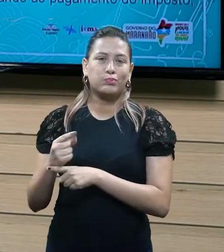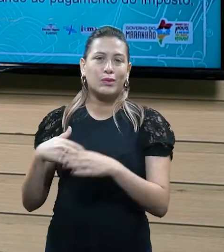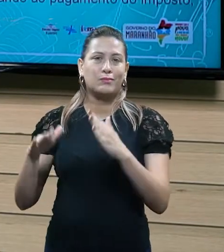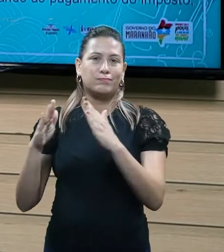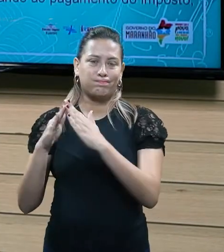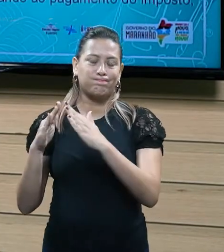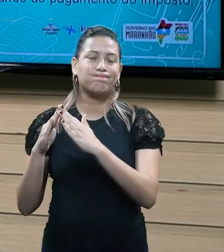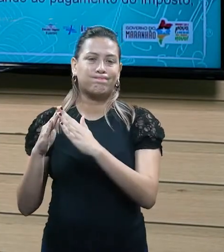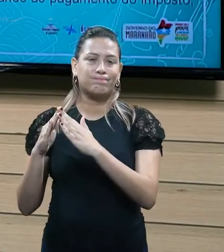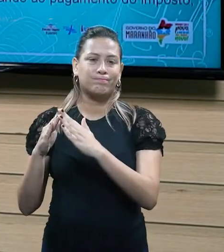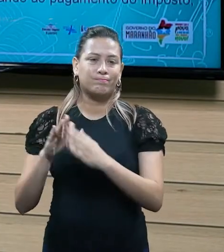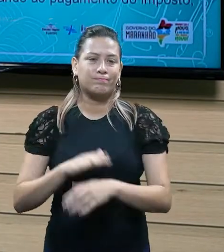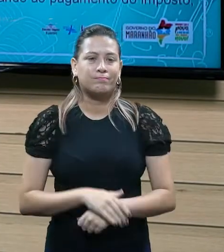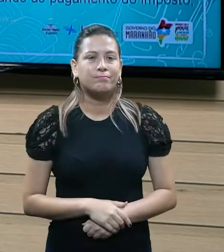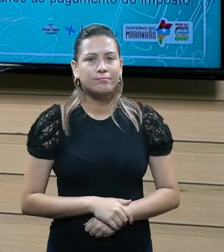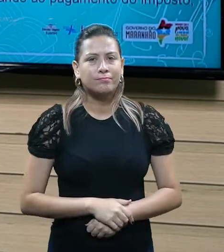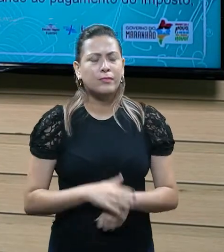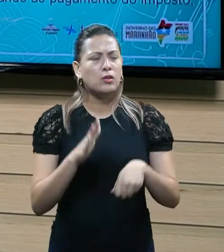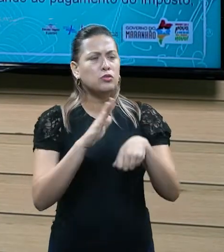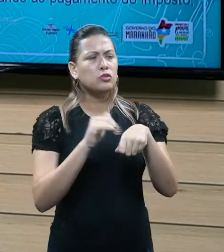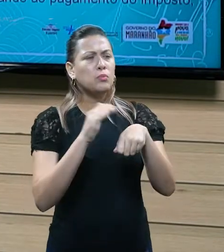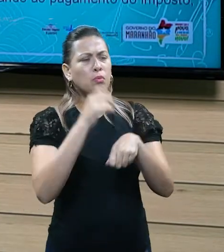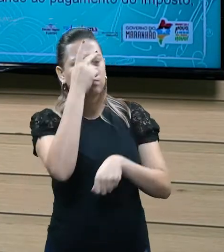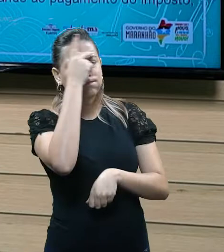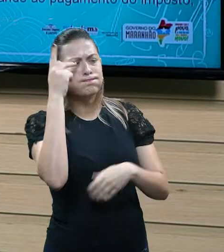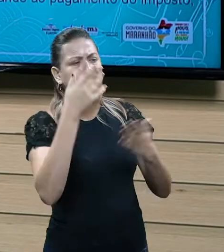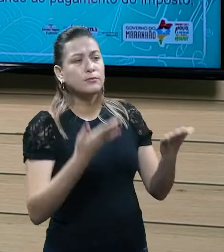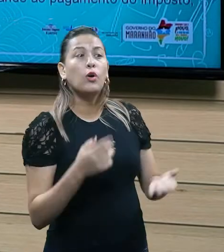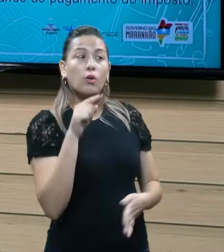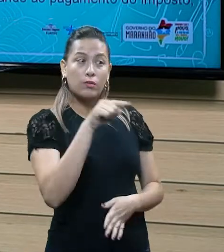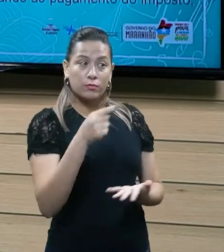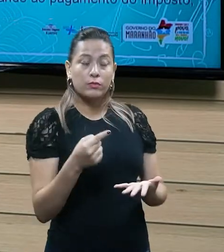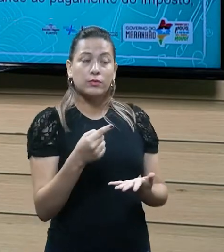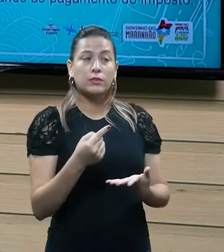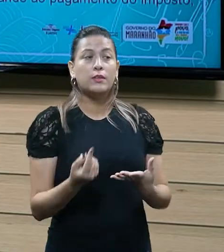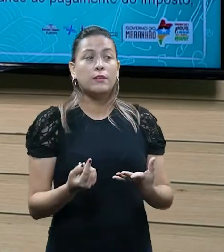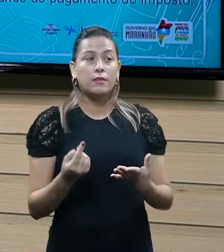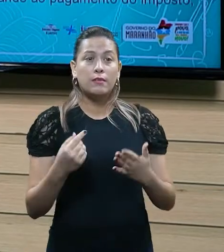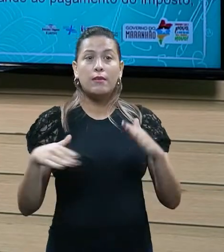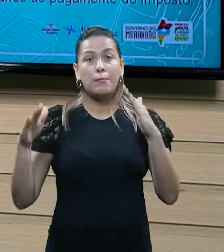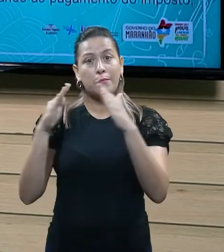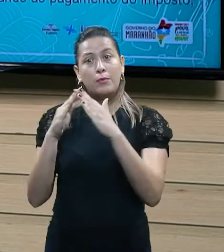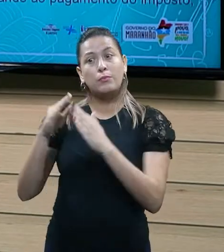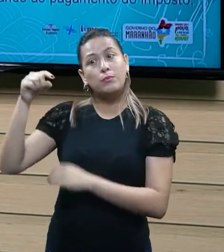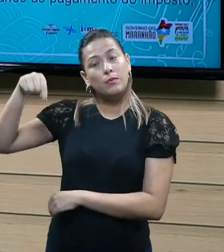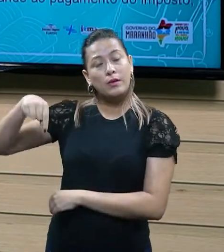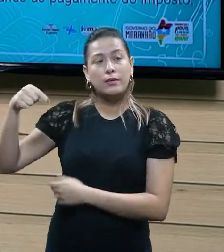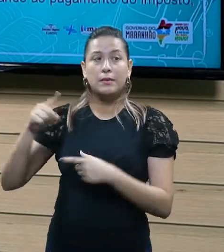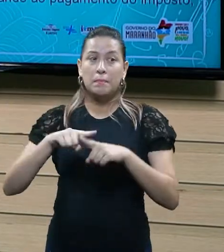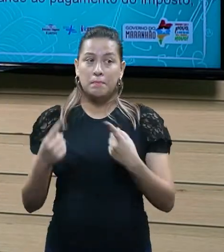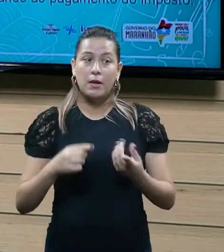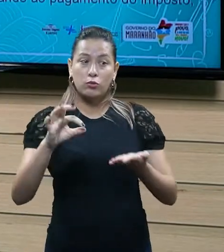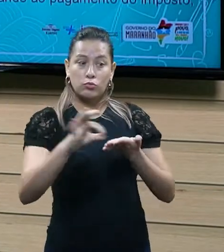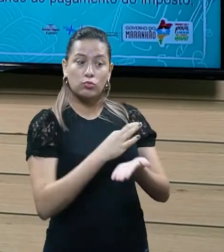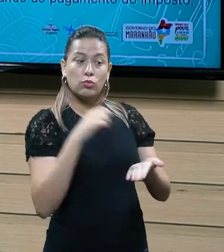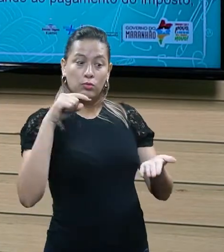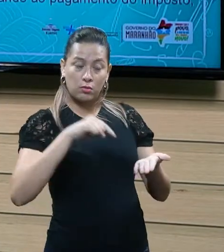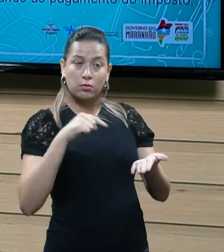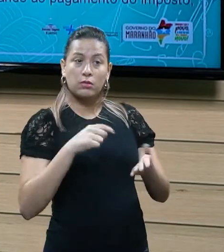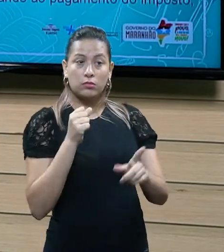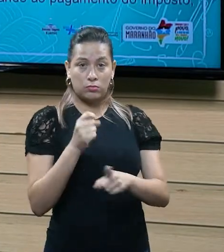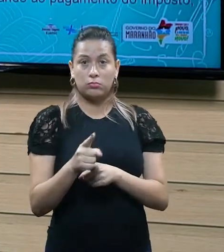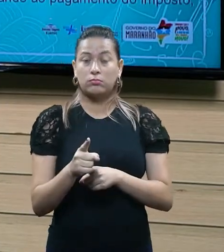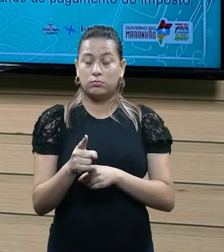Lá, quando ele vai alugar, ele chama a pessoa e diz, olha, você vai ser, de fato, meu inquilino, mas aqui no contrato, né, de locação, de fato,